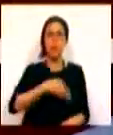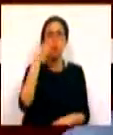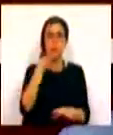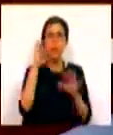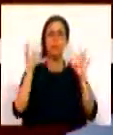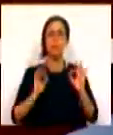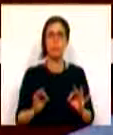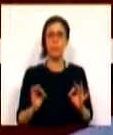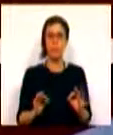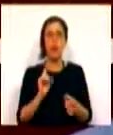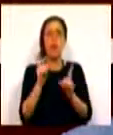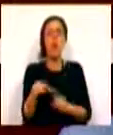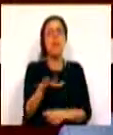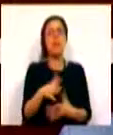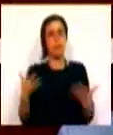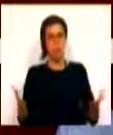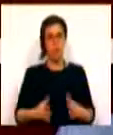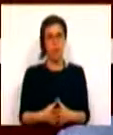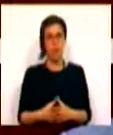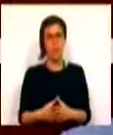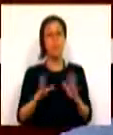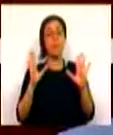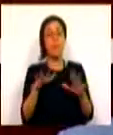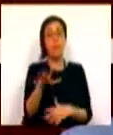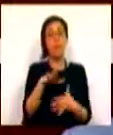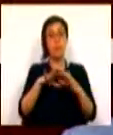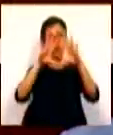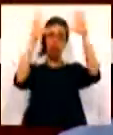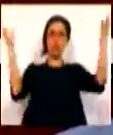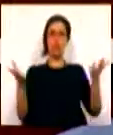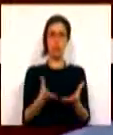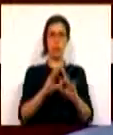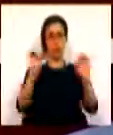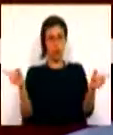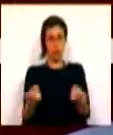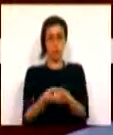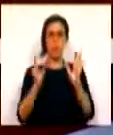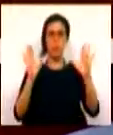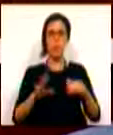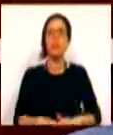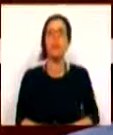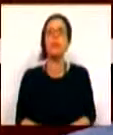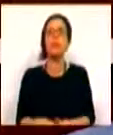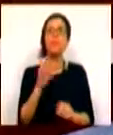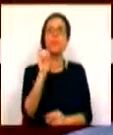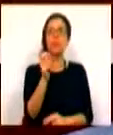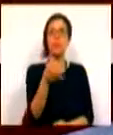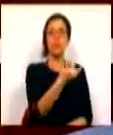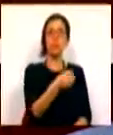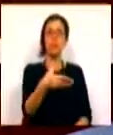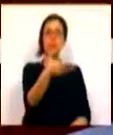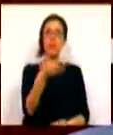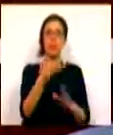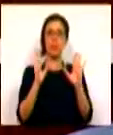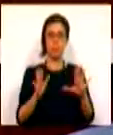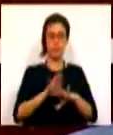exatamente em que ponto estamos. Mas a situação genericamente resume-se da seguinte forma. Em outubro de 2017